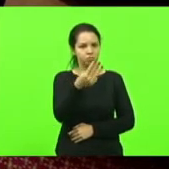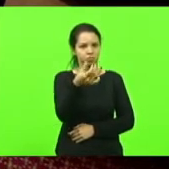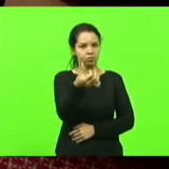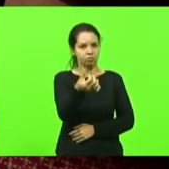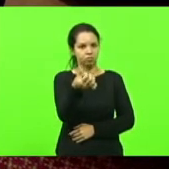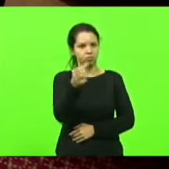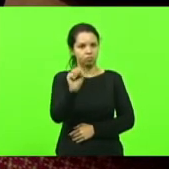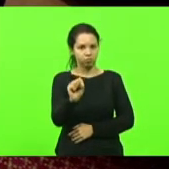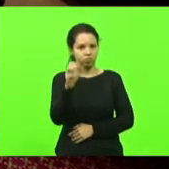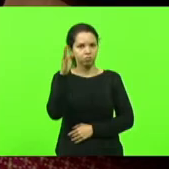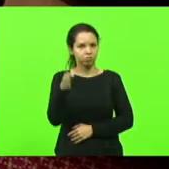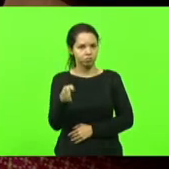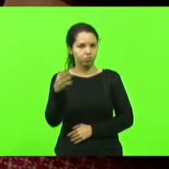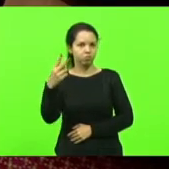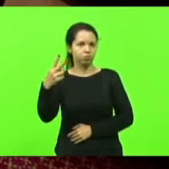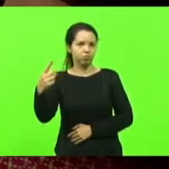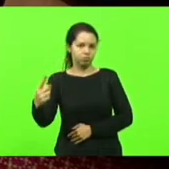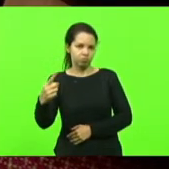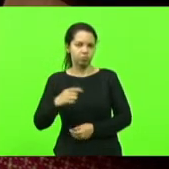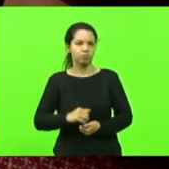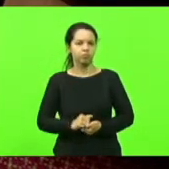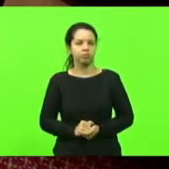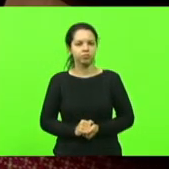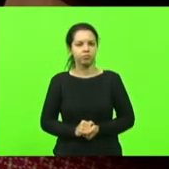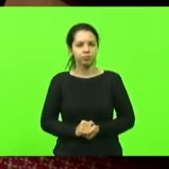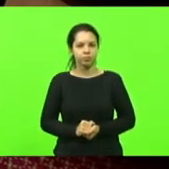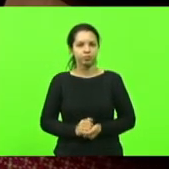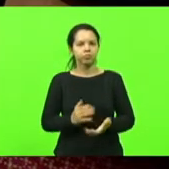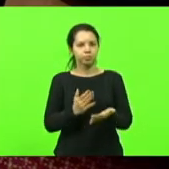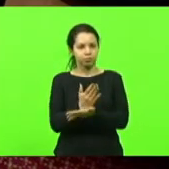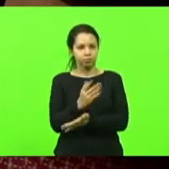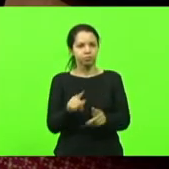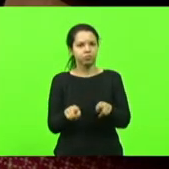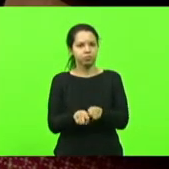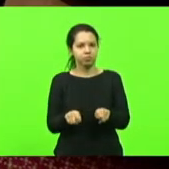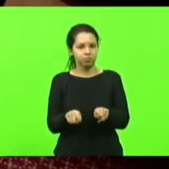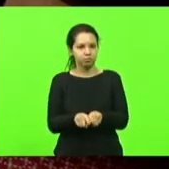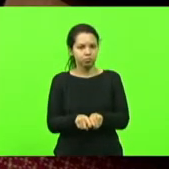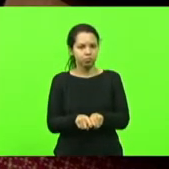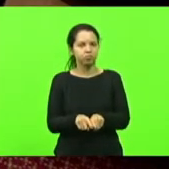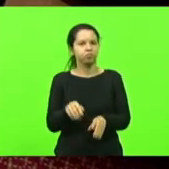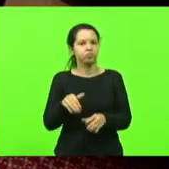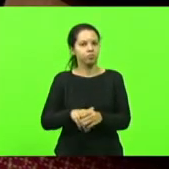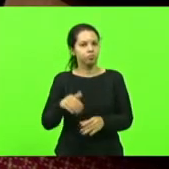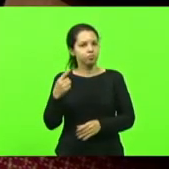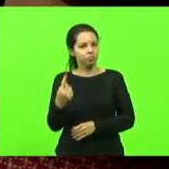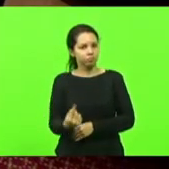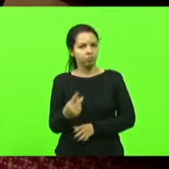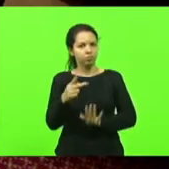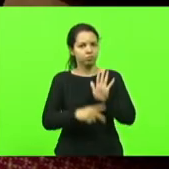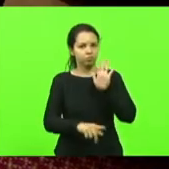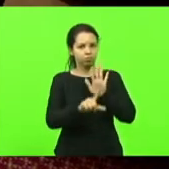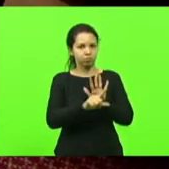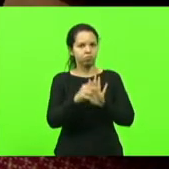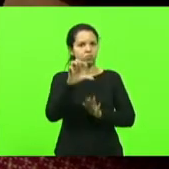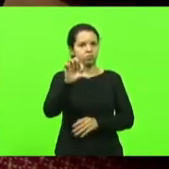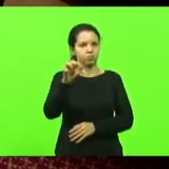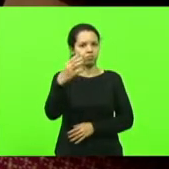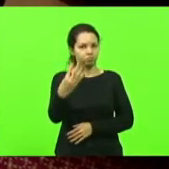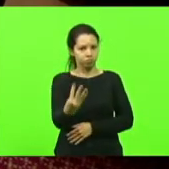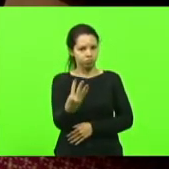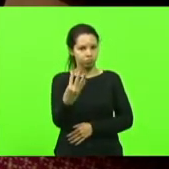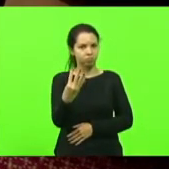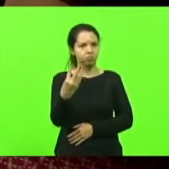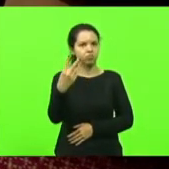-2021. Ainda foram aprovados, em turno único, os projetos de leis 94-2019